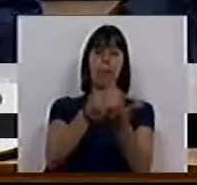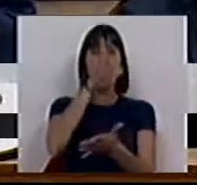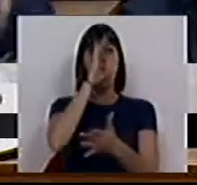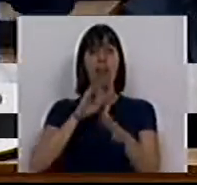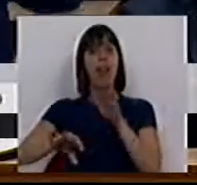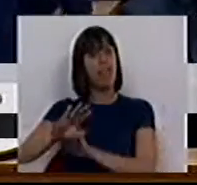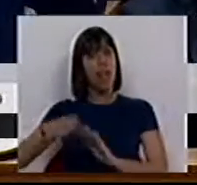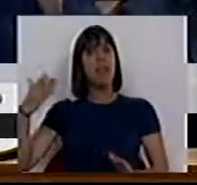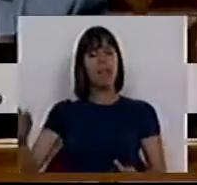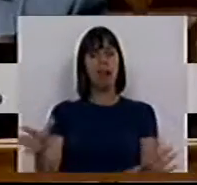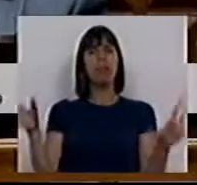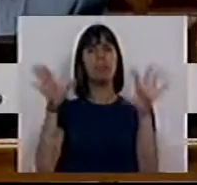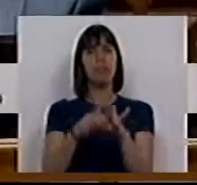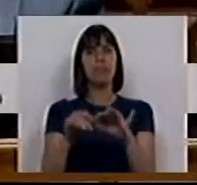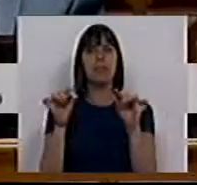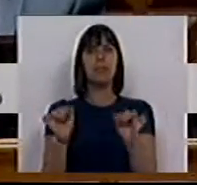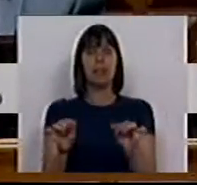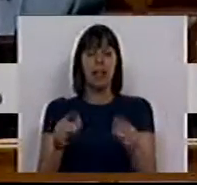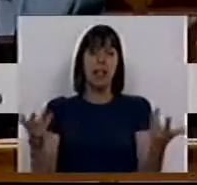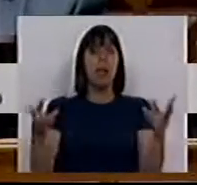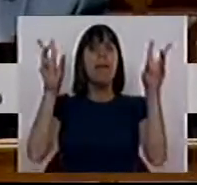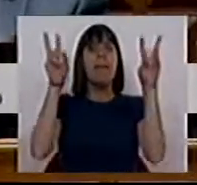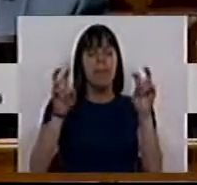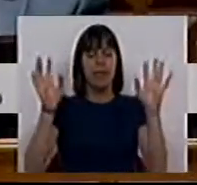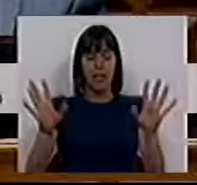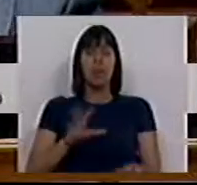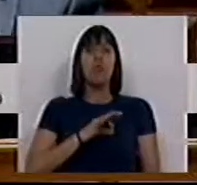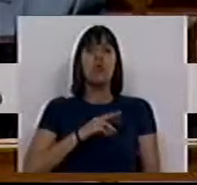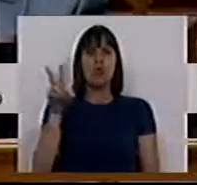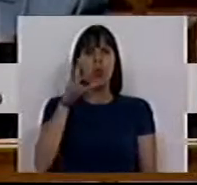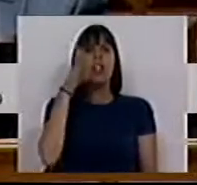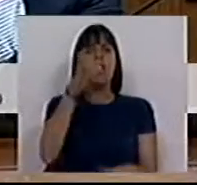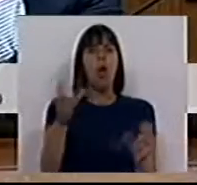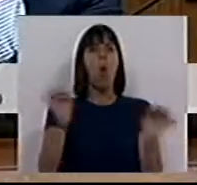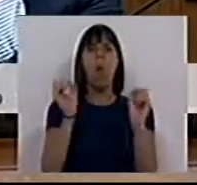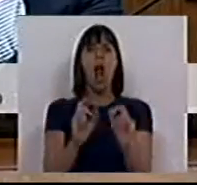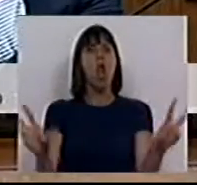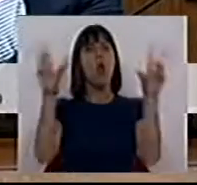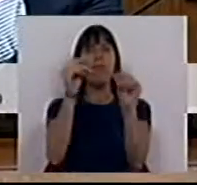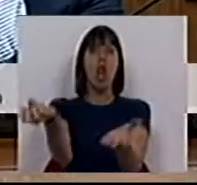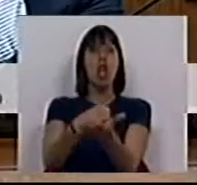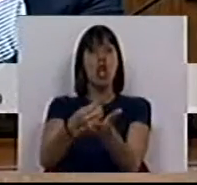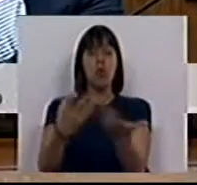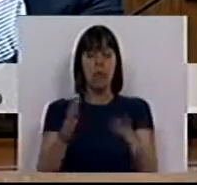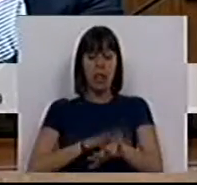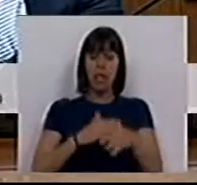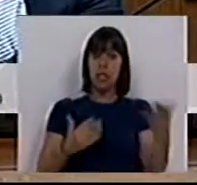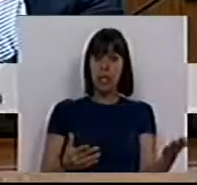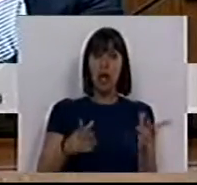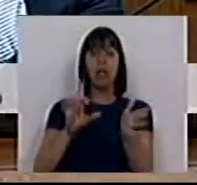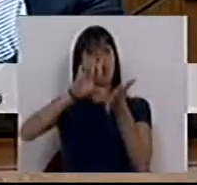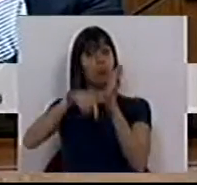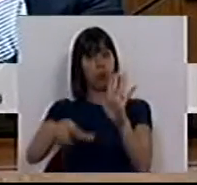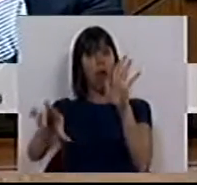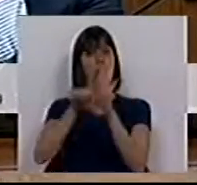bancadas da direita em relação a esta matéria. Os senhores dizem que não há novidade nenhuma do lado da esquerda e do lado